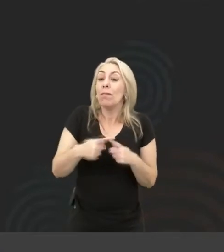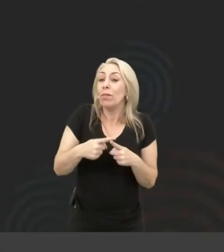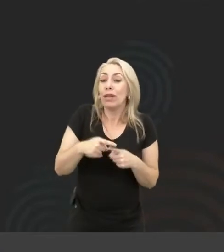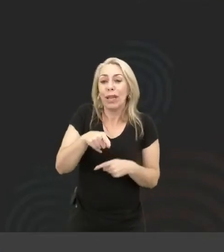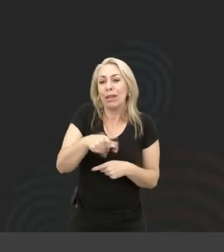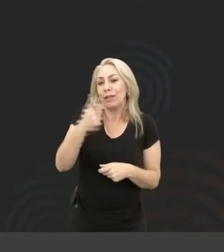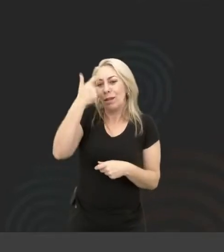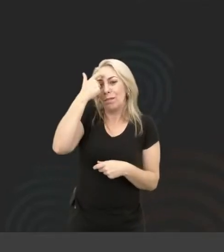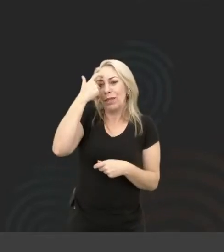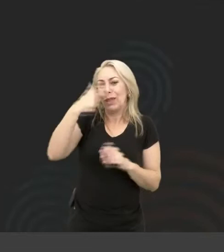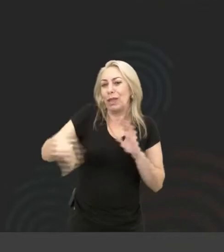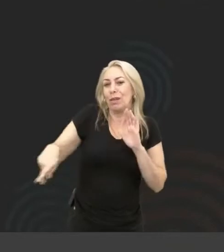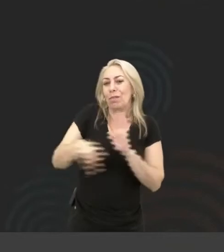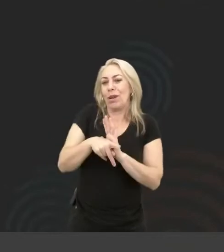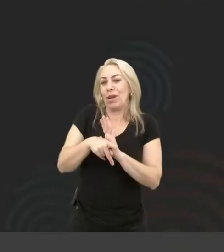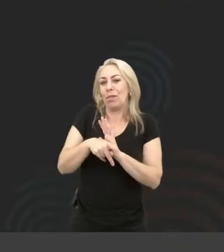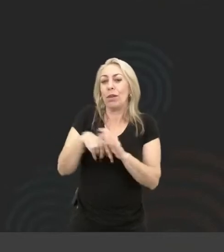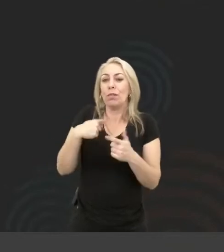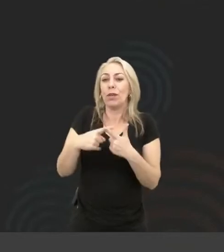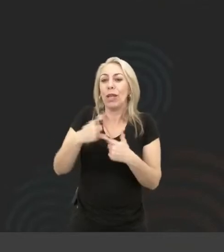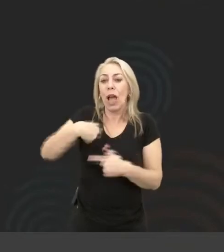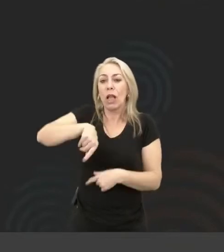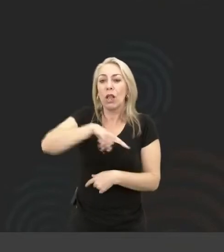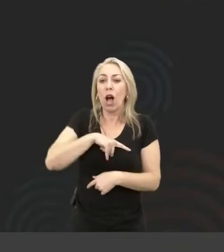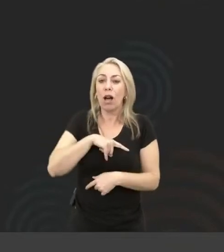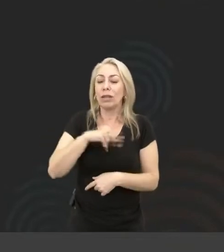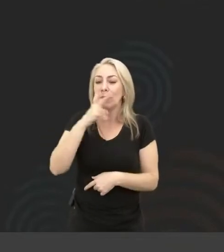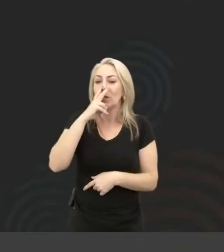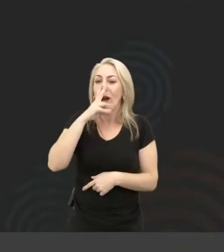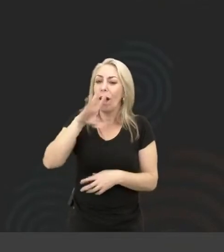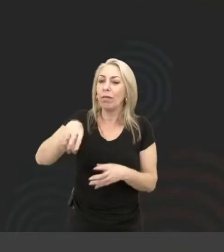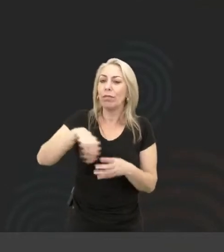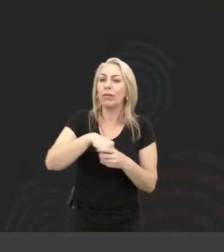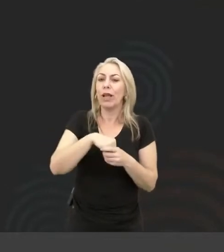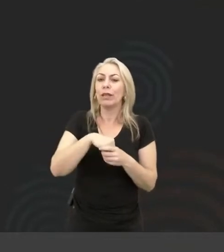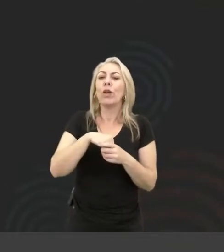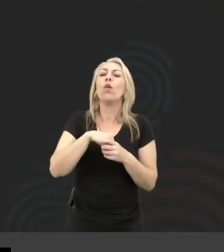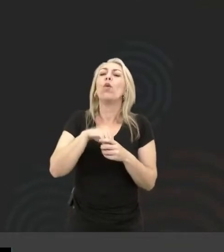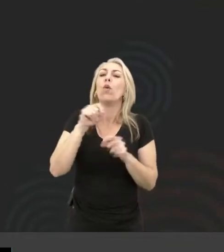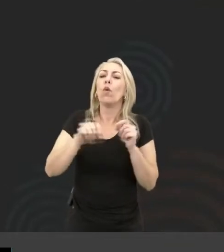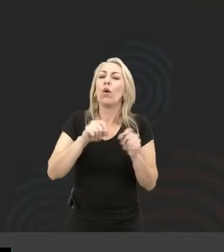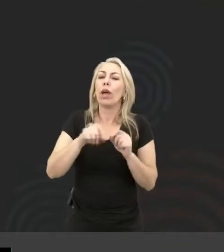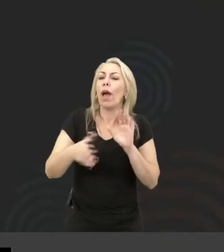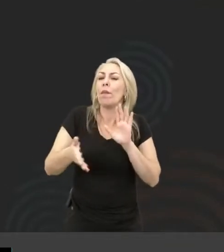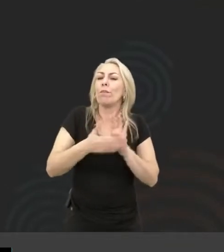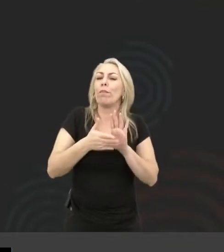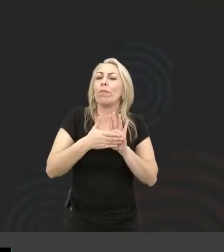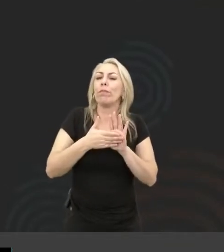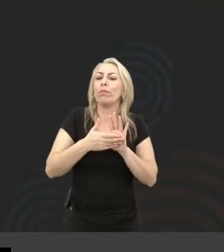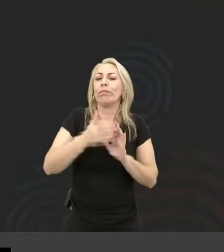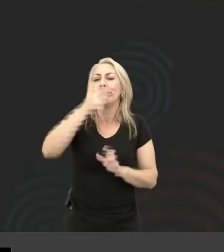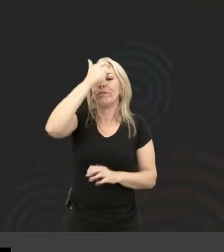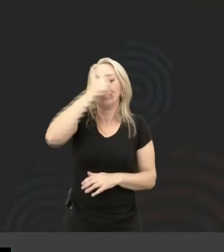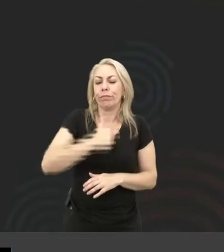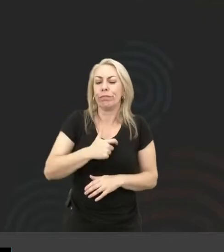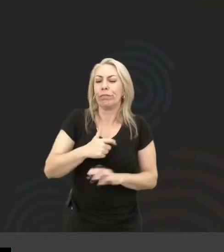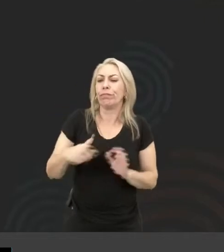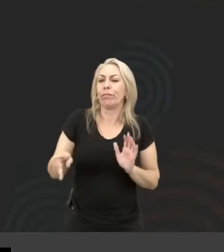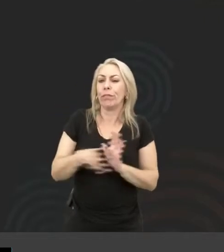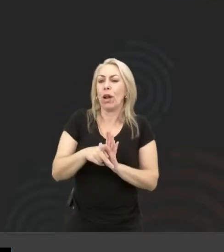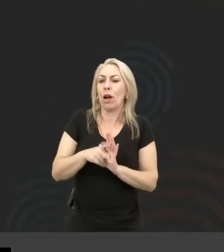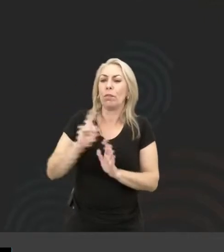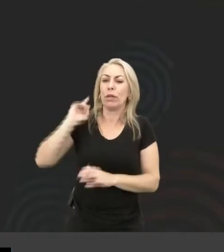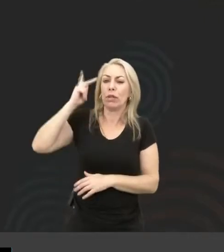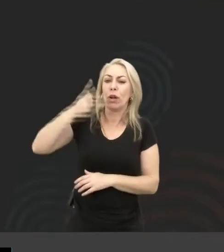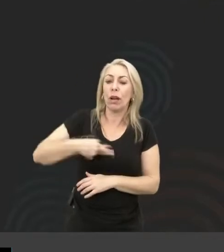específico, né? Porque a gente fica tão preso dentro da nossa própria jornada, Dentro da nossa própria história, que a gente, é por isso que é